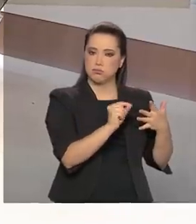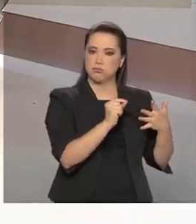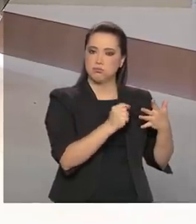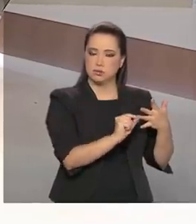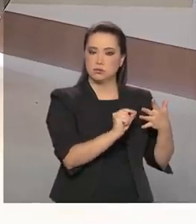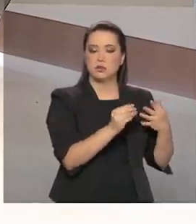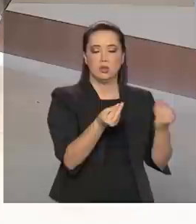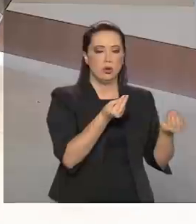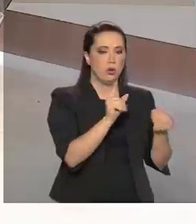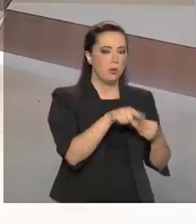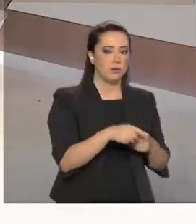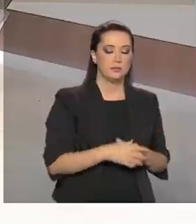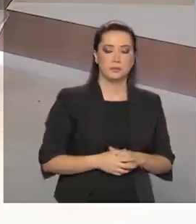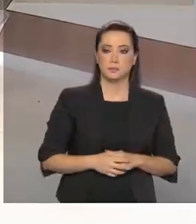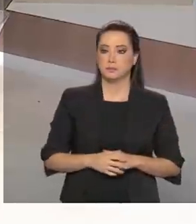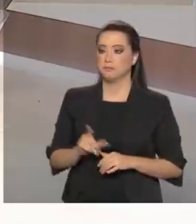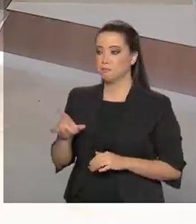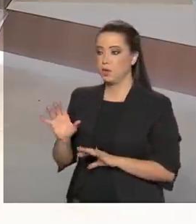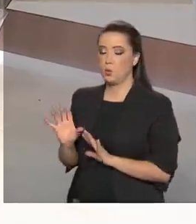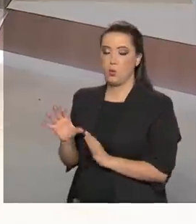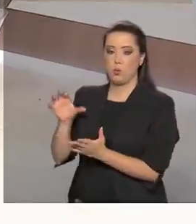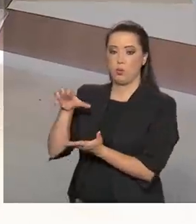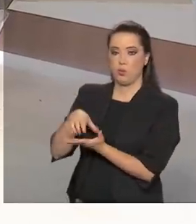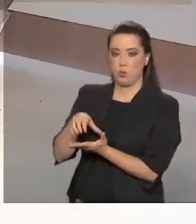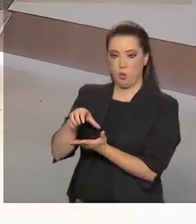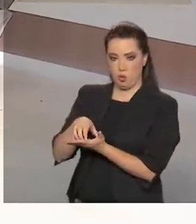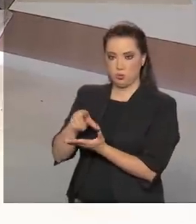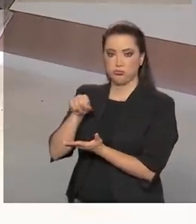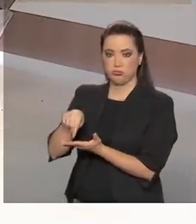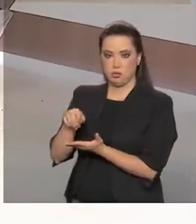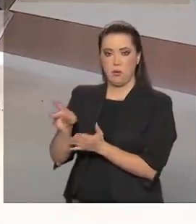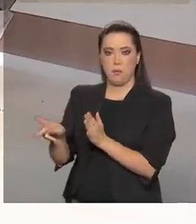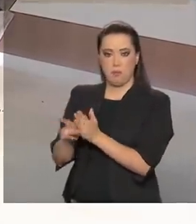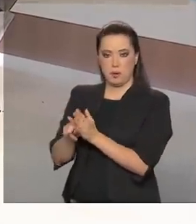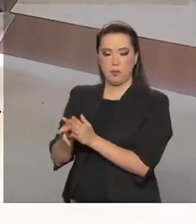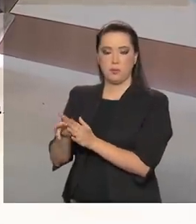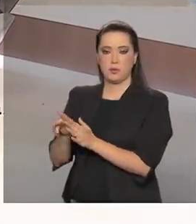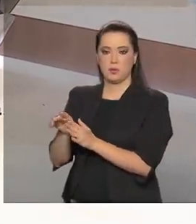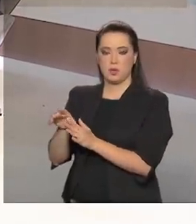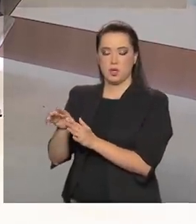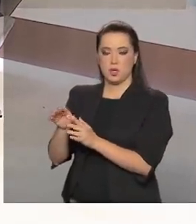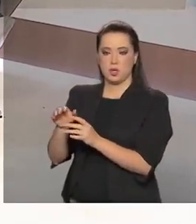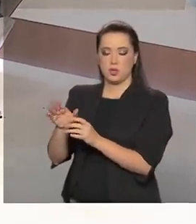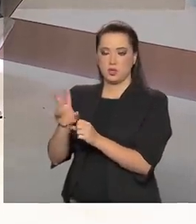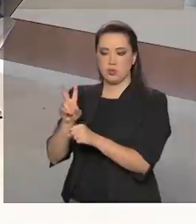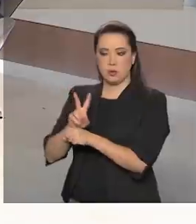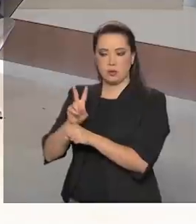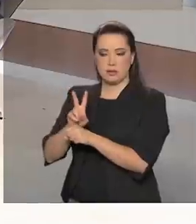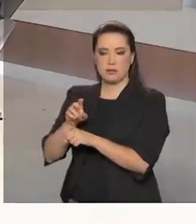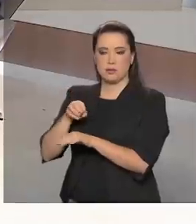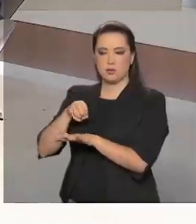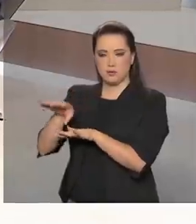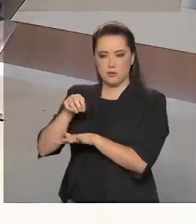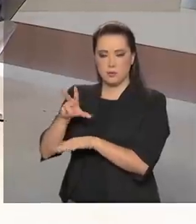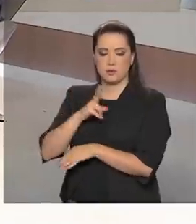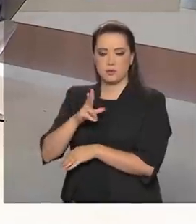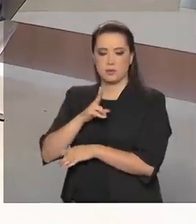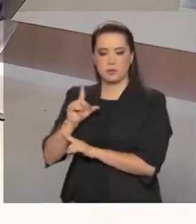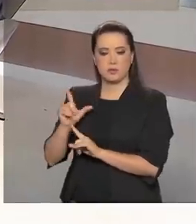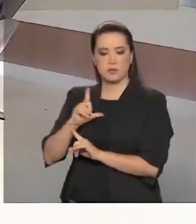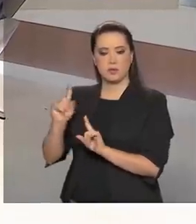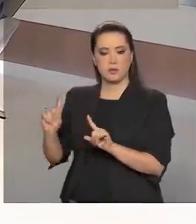a Autoridade de Proteção de Dados, ela tem um grande desafio. É um desafio quando